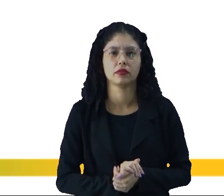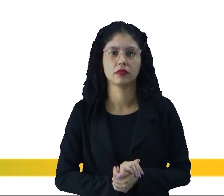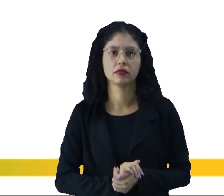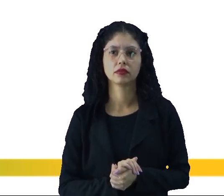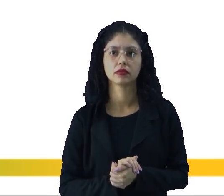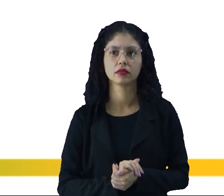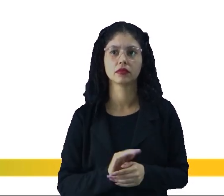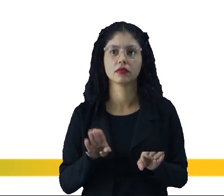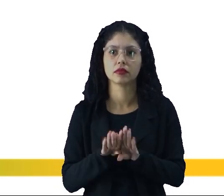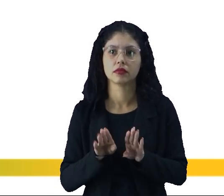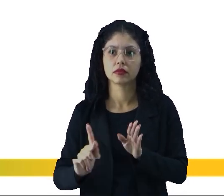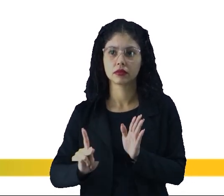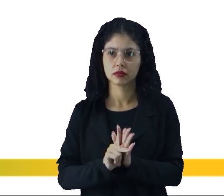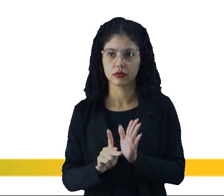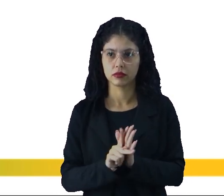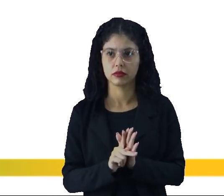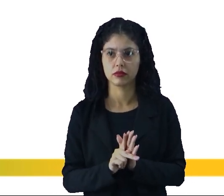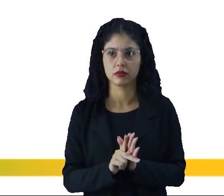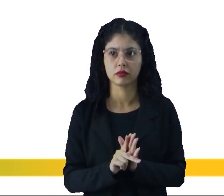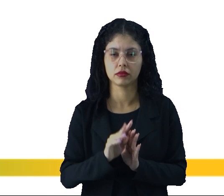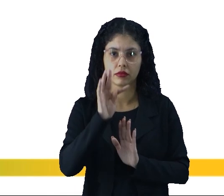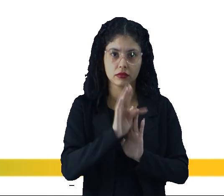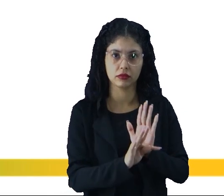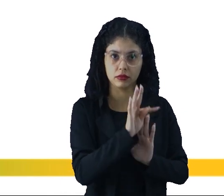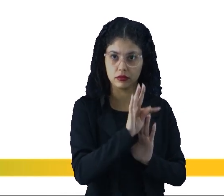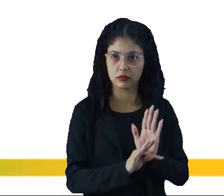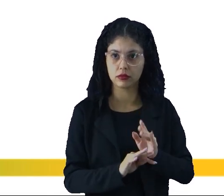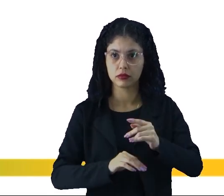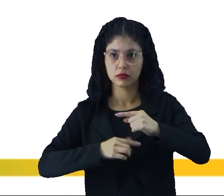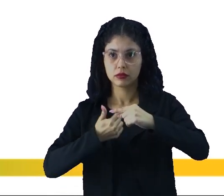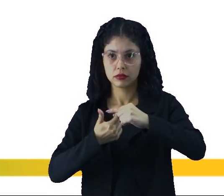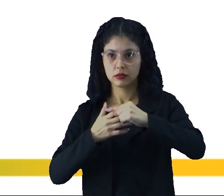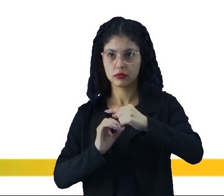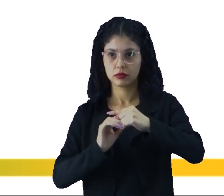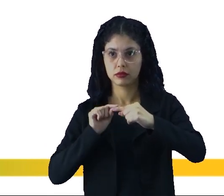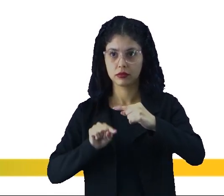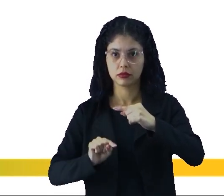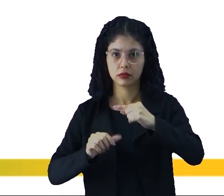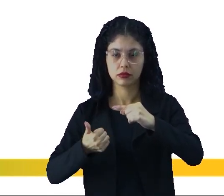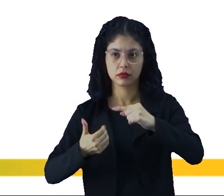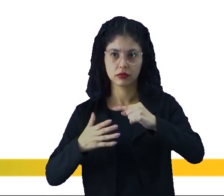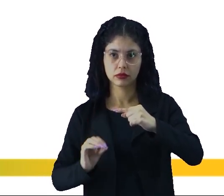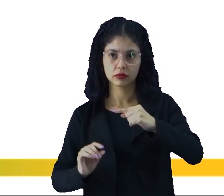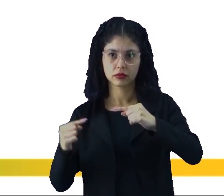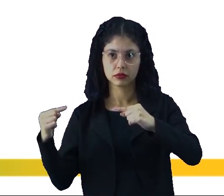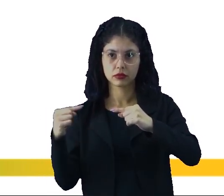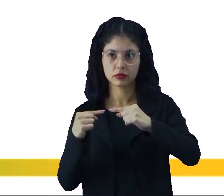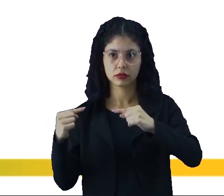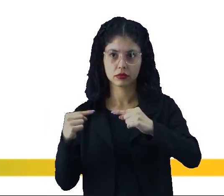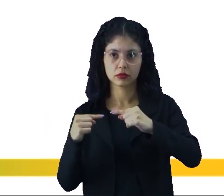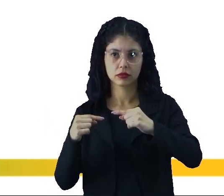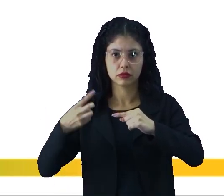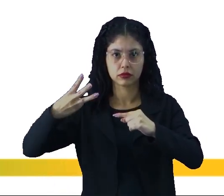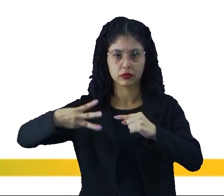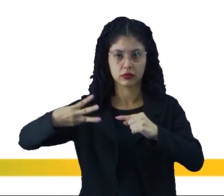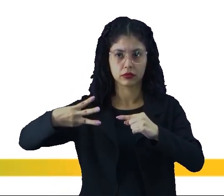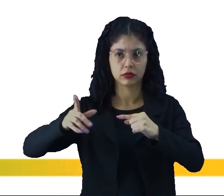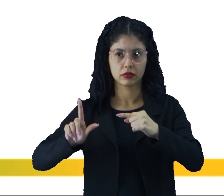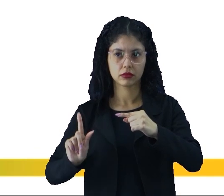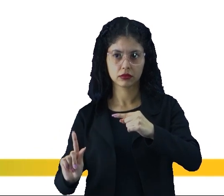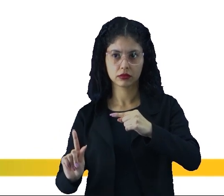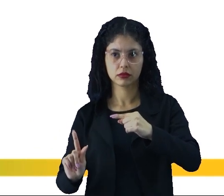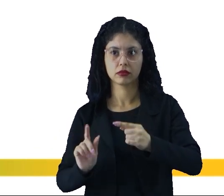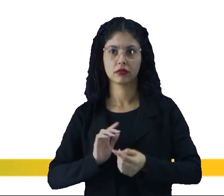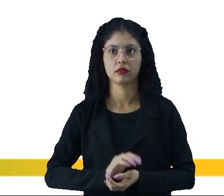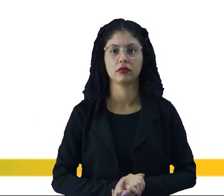Lembram? Esse dado estava lá no texto. e o tempo 20 milissegundos lembrando que mili é 10